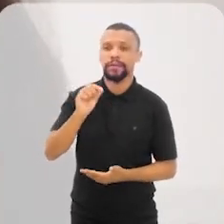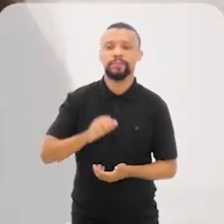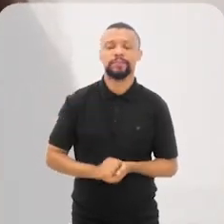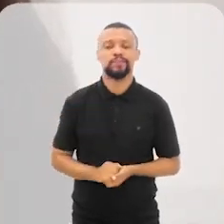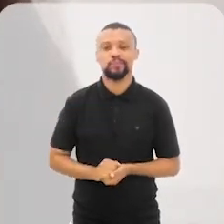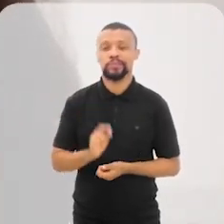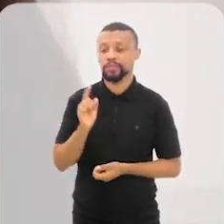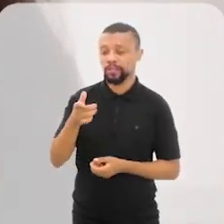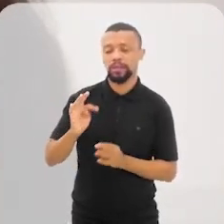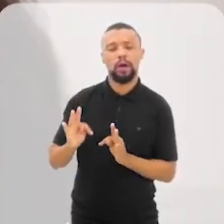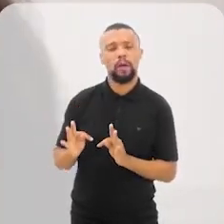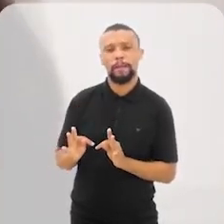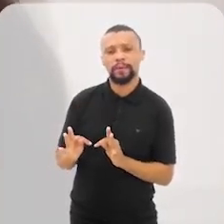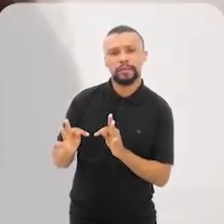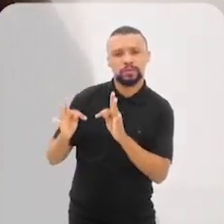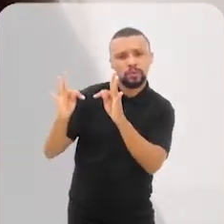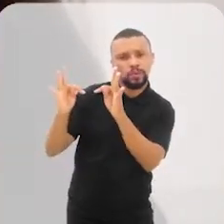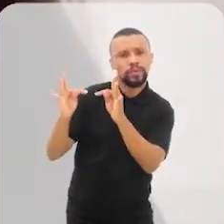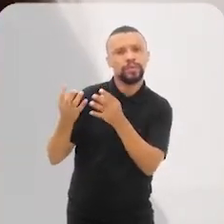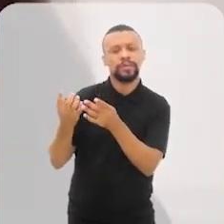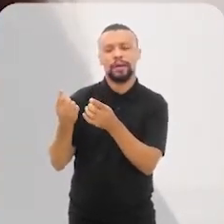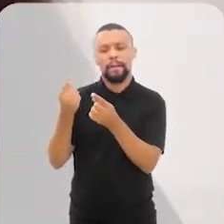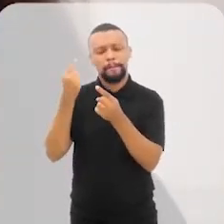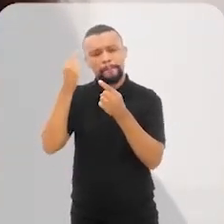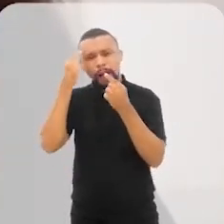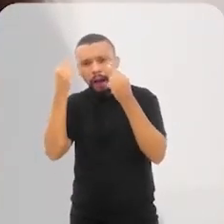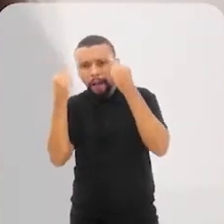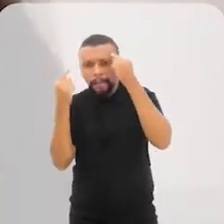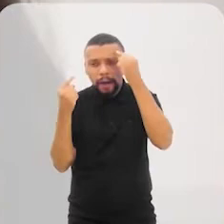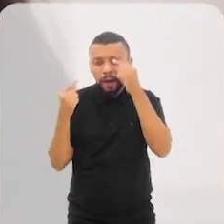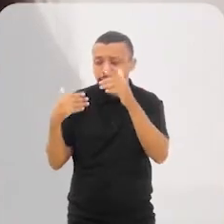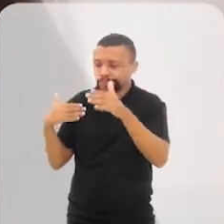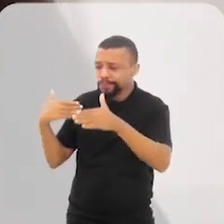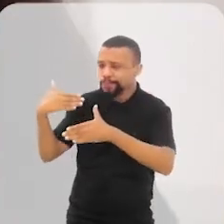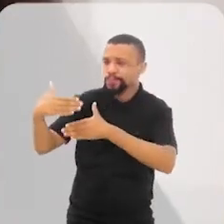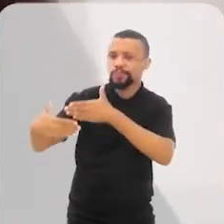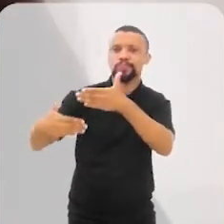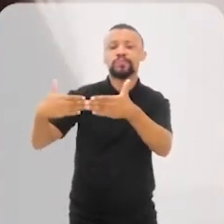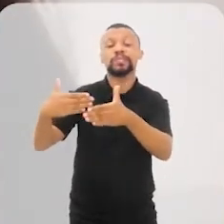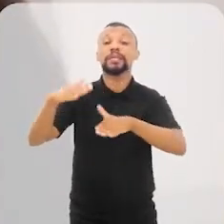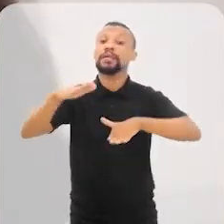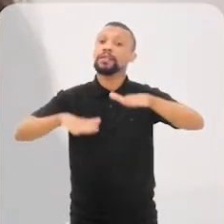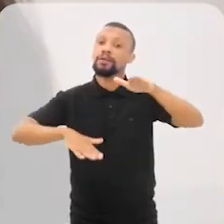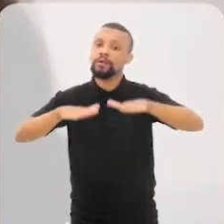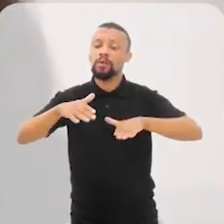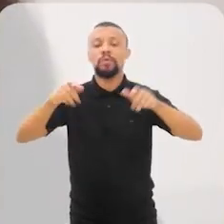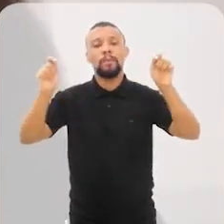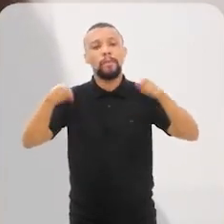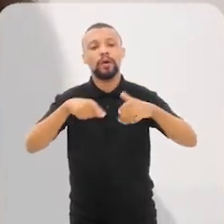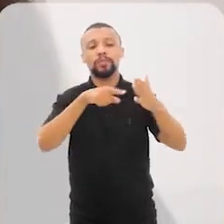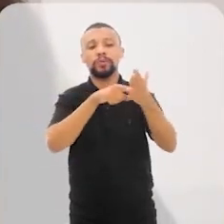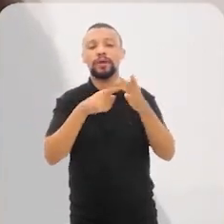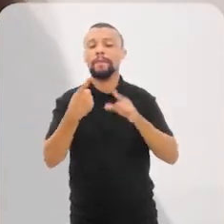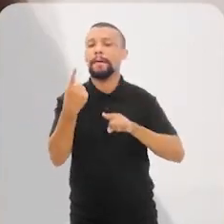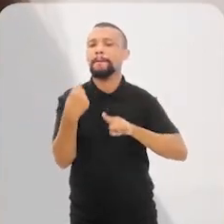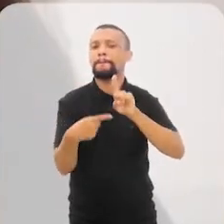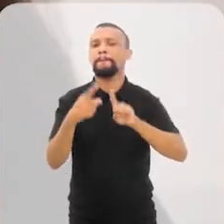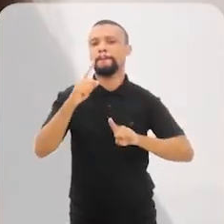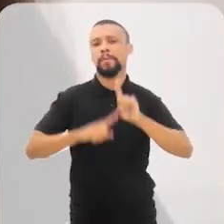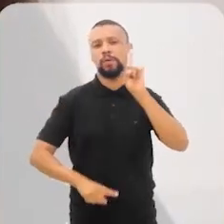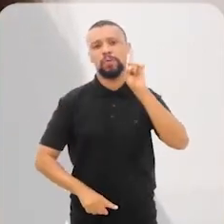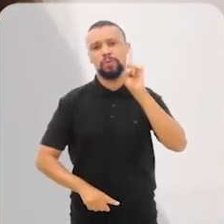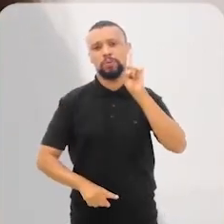está, é uma tecnologia, ou um novo processo, ou um novo produto que está vindo para trazer uma transformação,